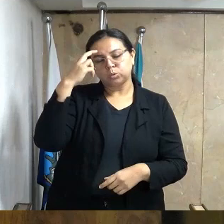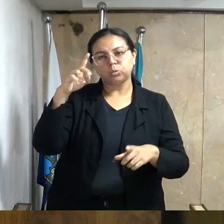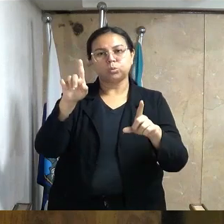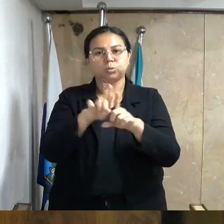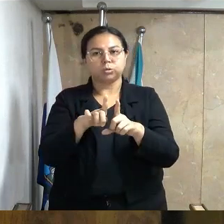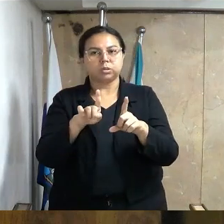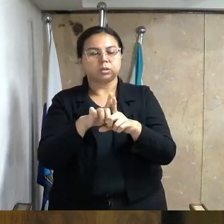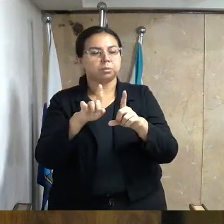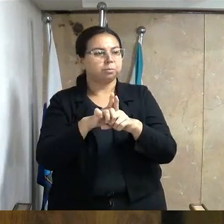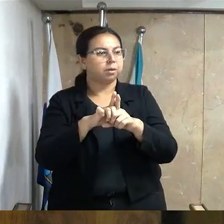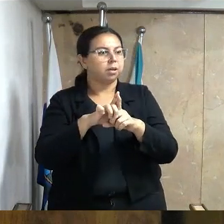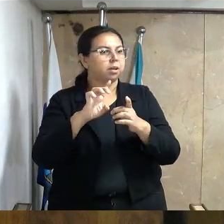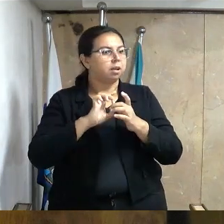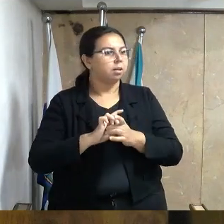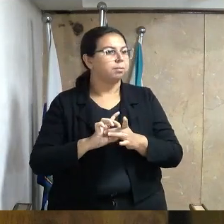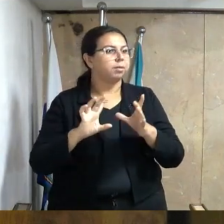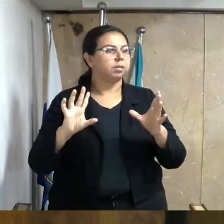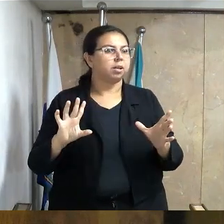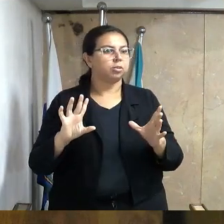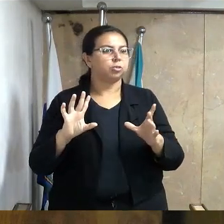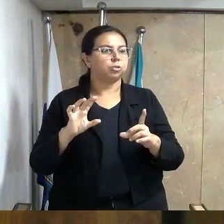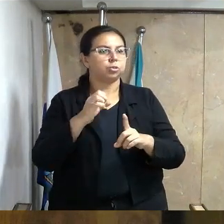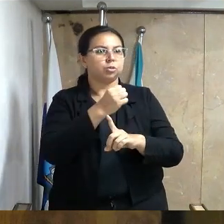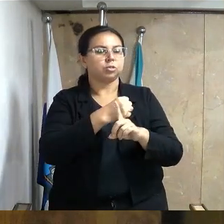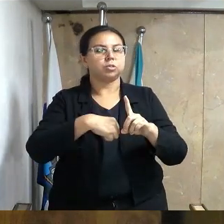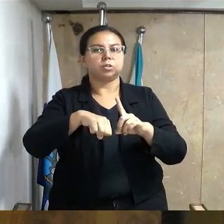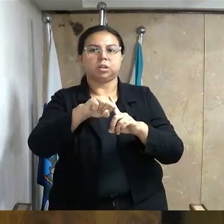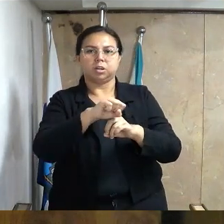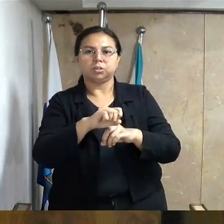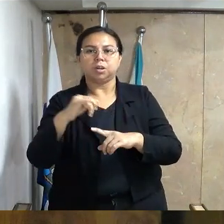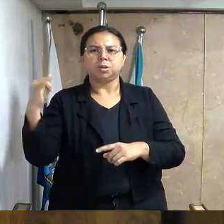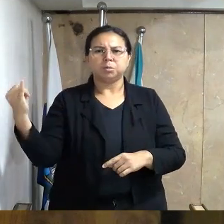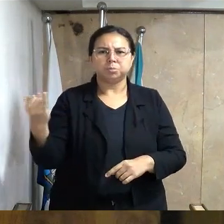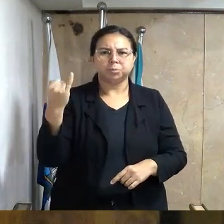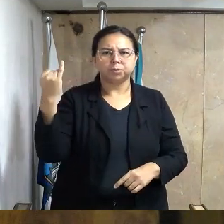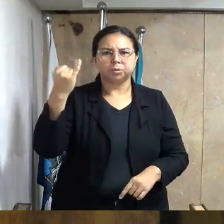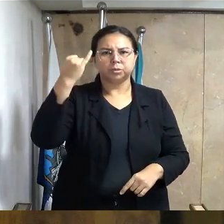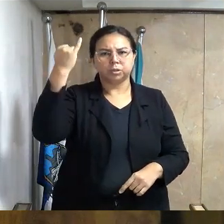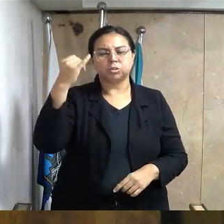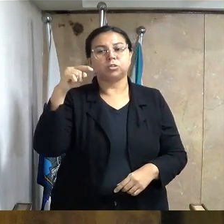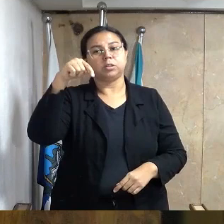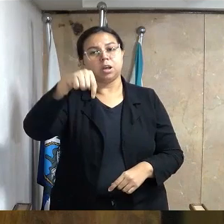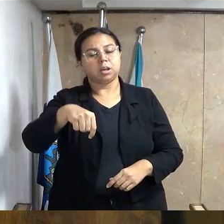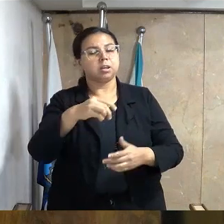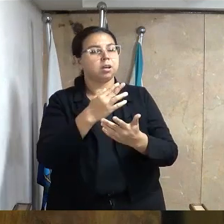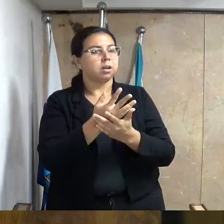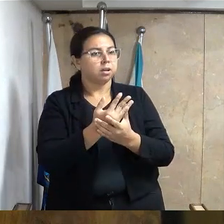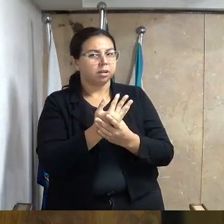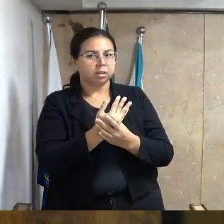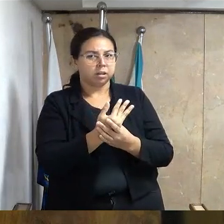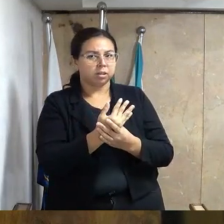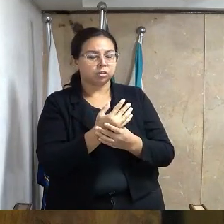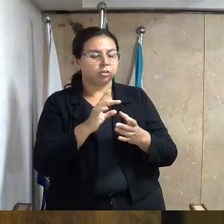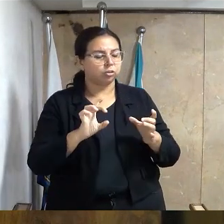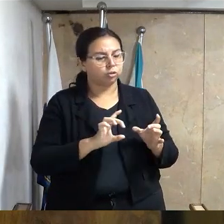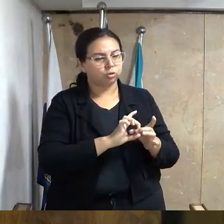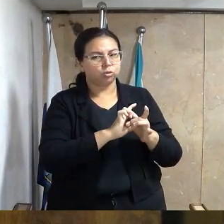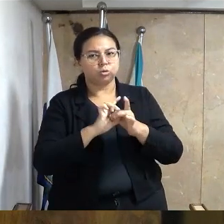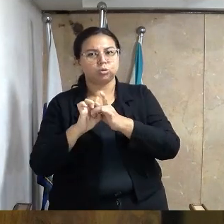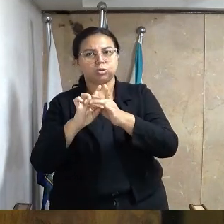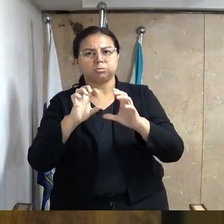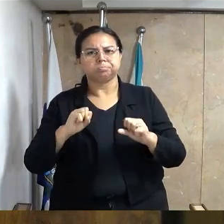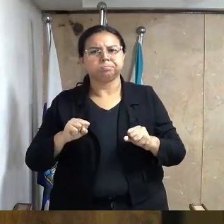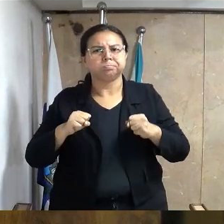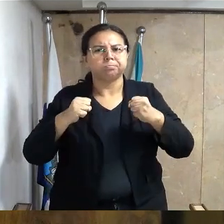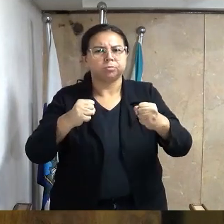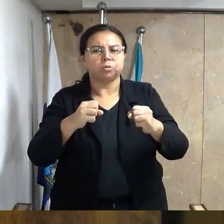profissionalização. Portanto, é de extrema importância que o município de Duque de Caxias una-se a esse esforço